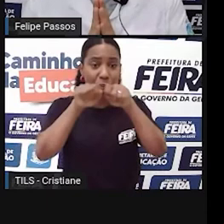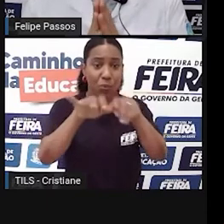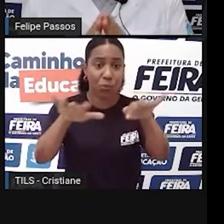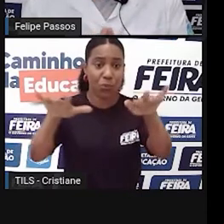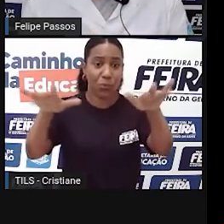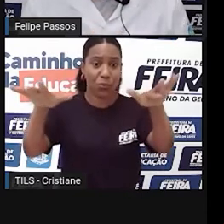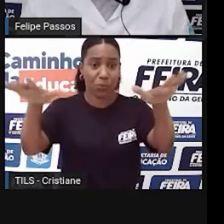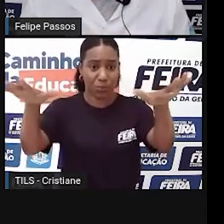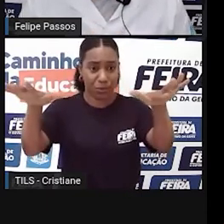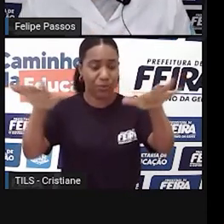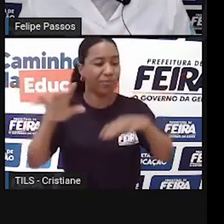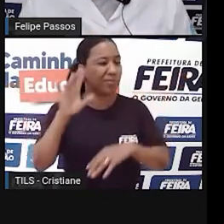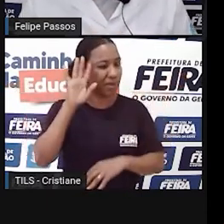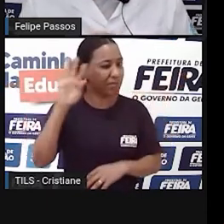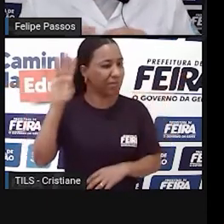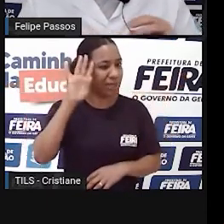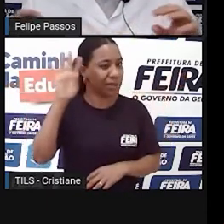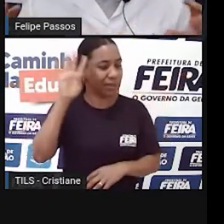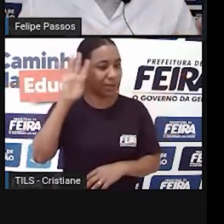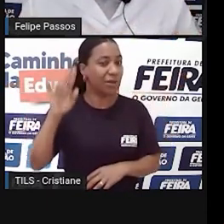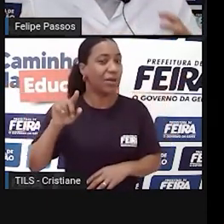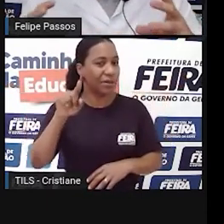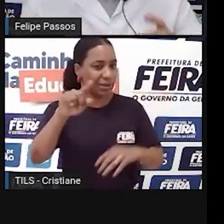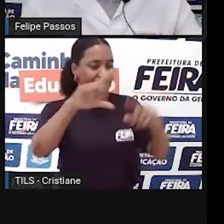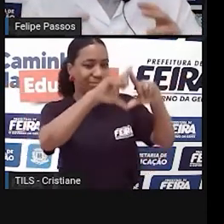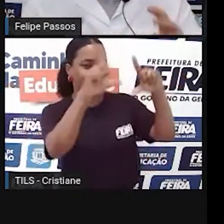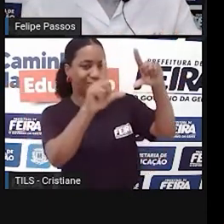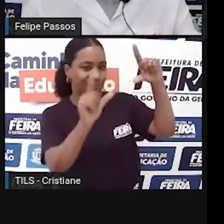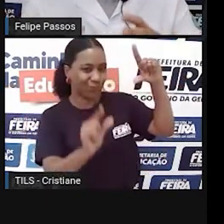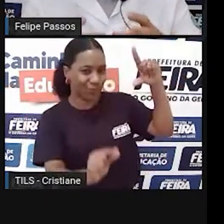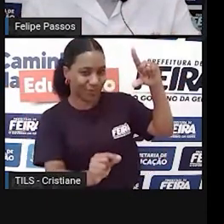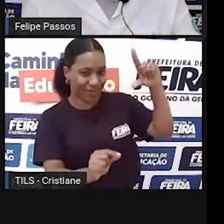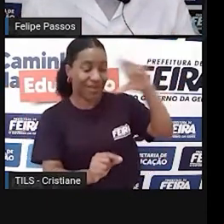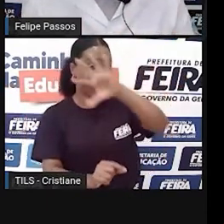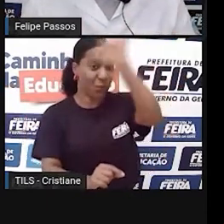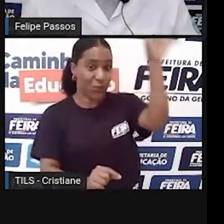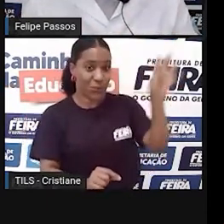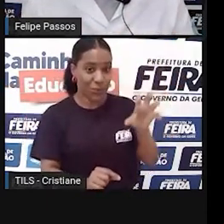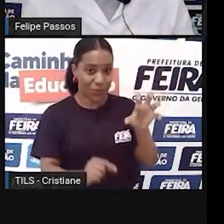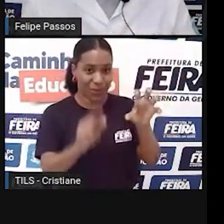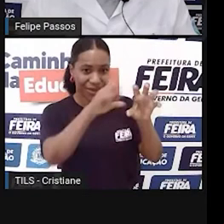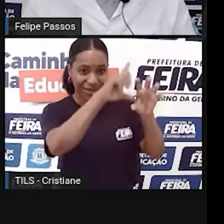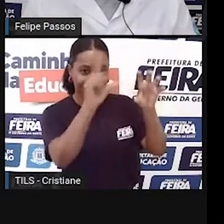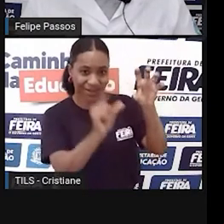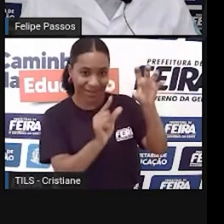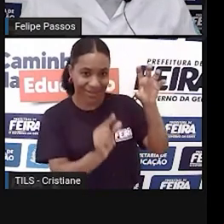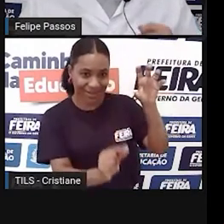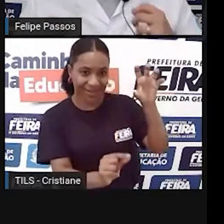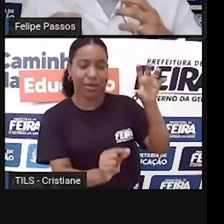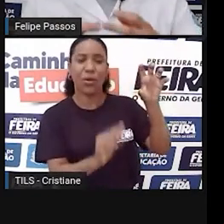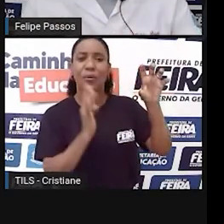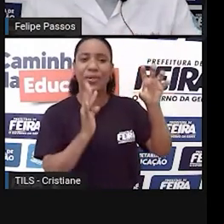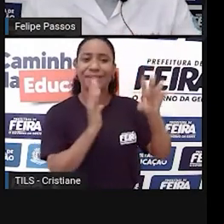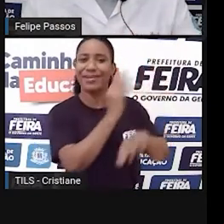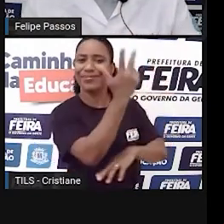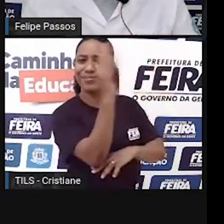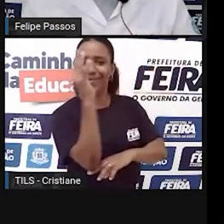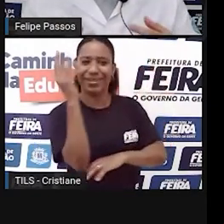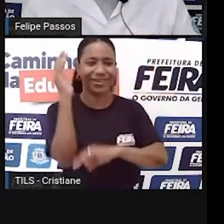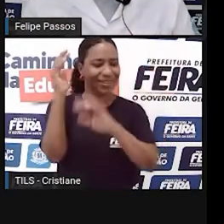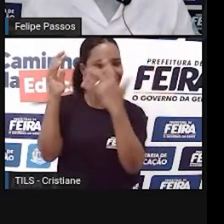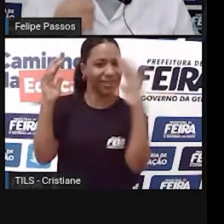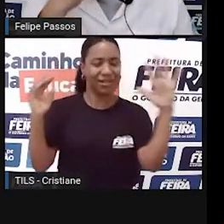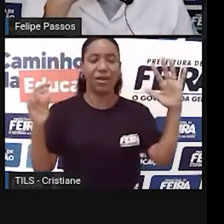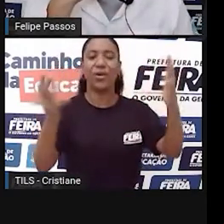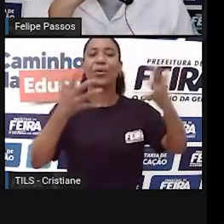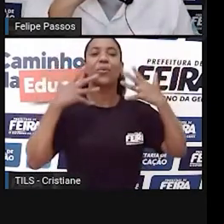seres humanos que estava lá no continente africano, conhecia aquelas espécies de plantas e animais dali, conhecia aquele clima